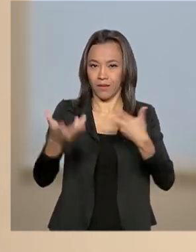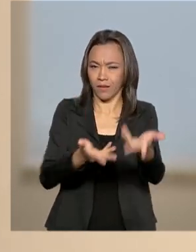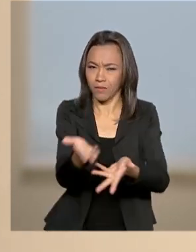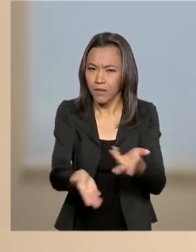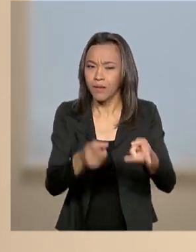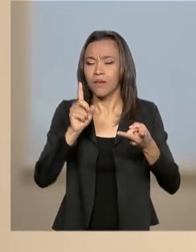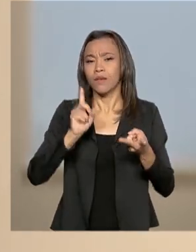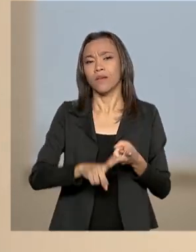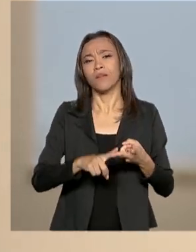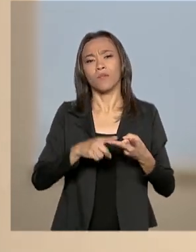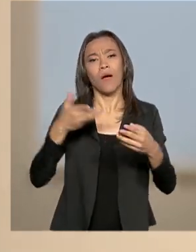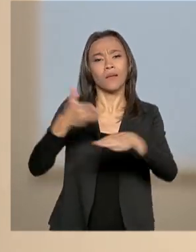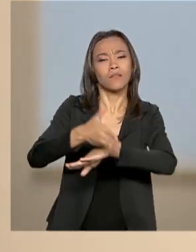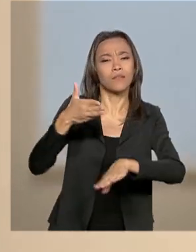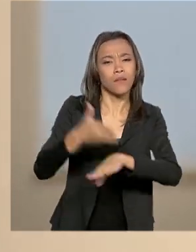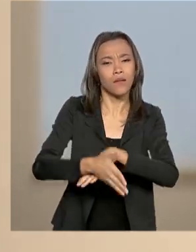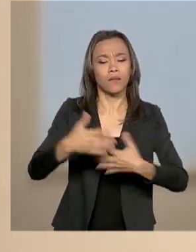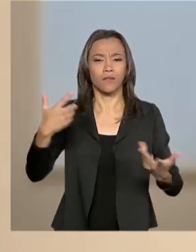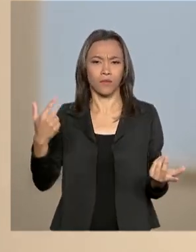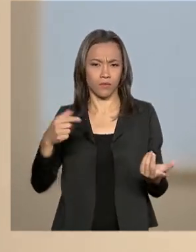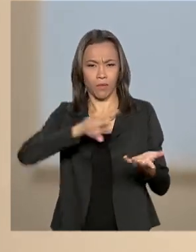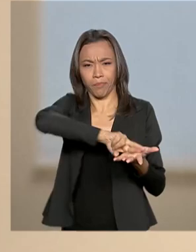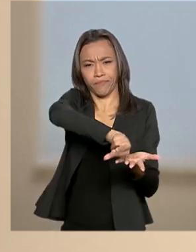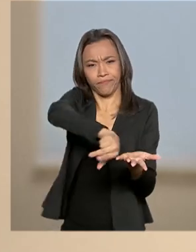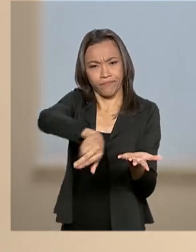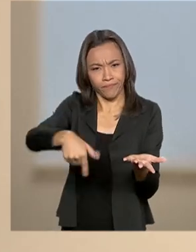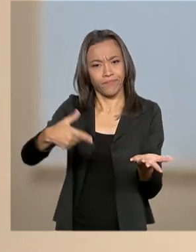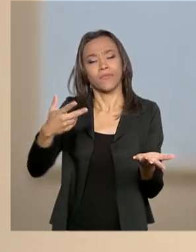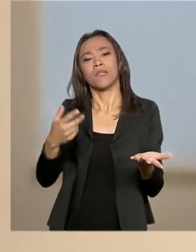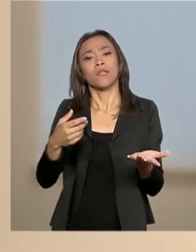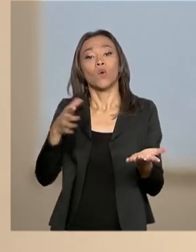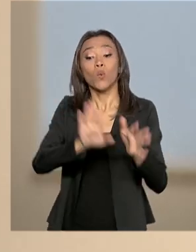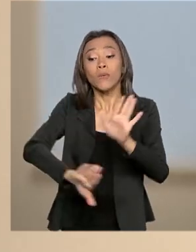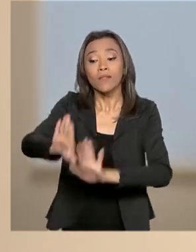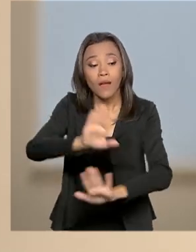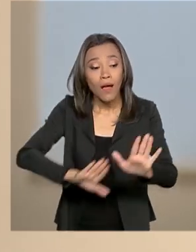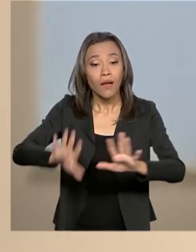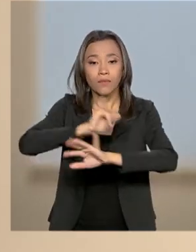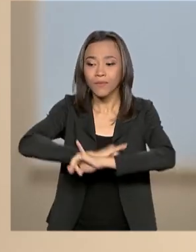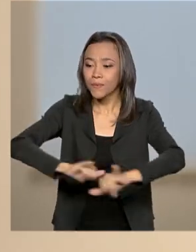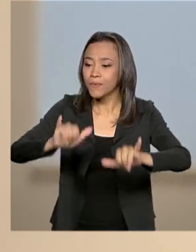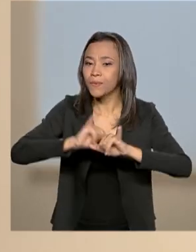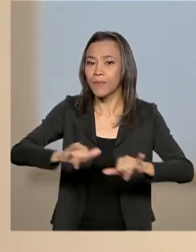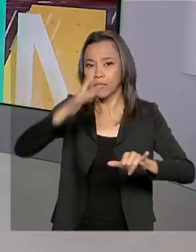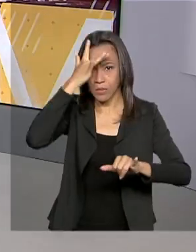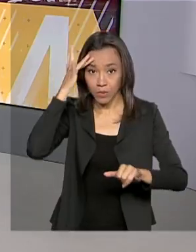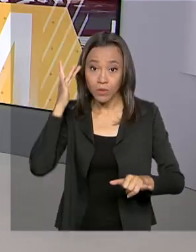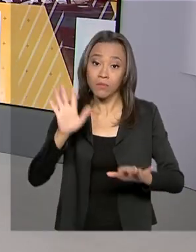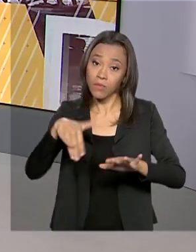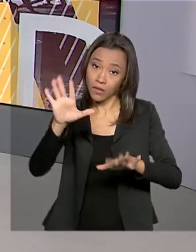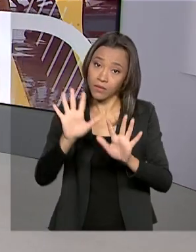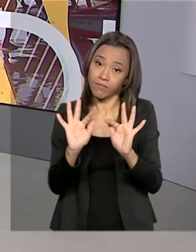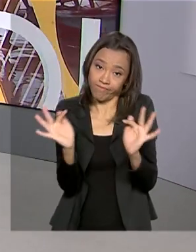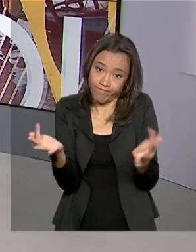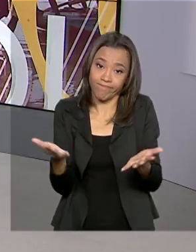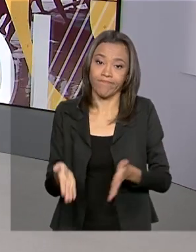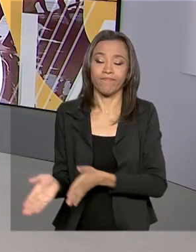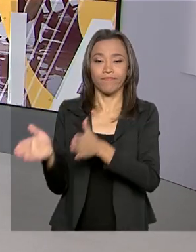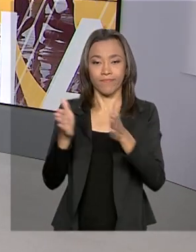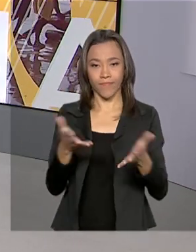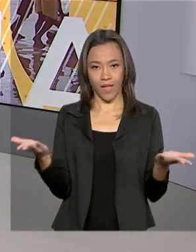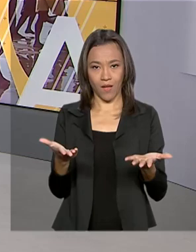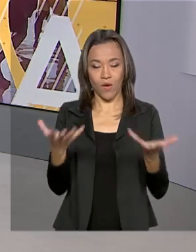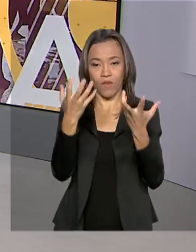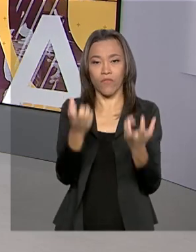acesso universal aos diagnósticos e tratamento, no cuidado das populações mais vulneráveis. Nós vamos